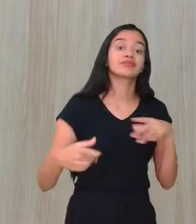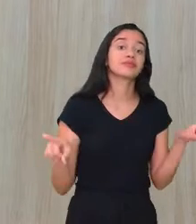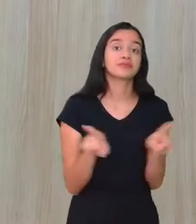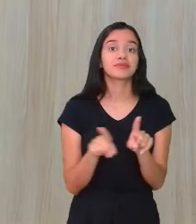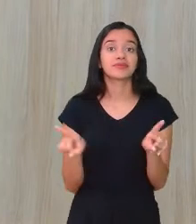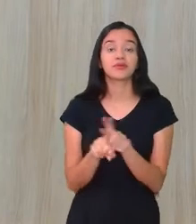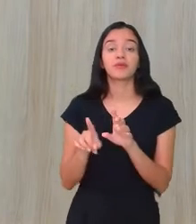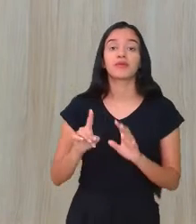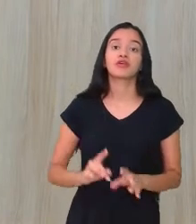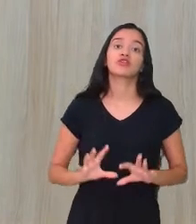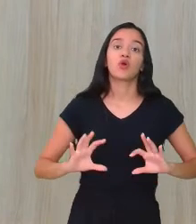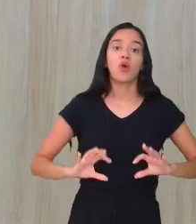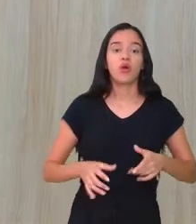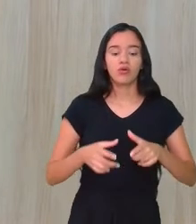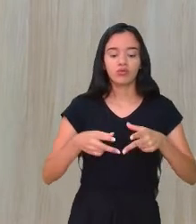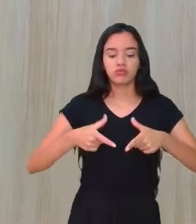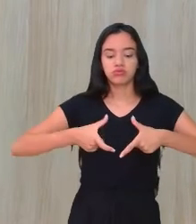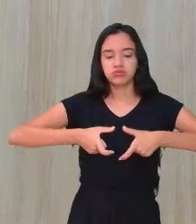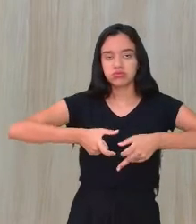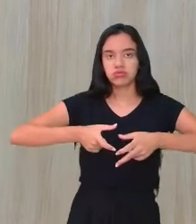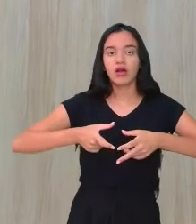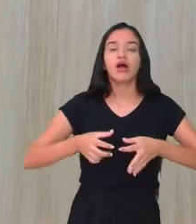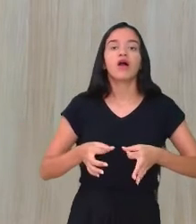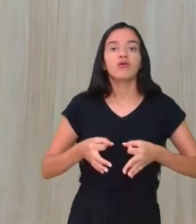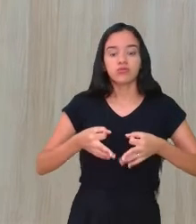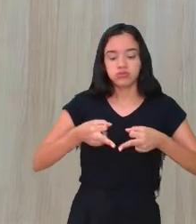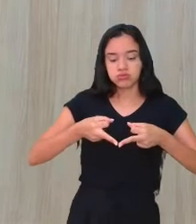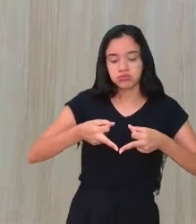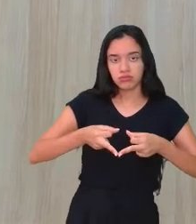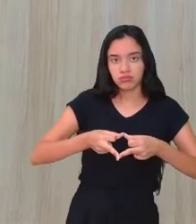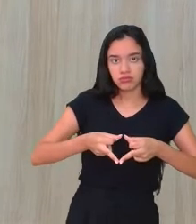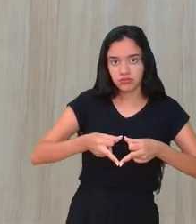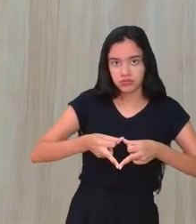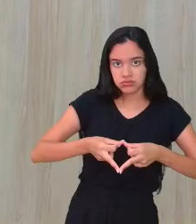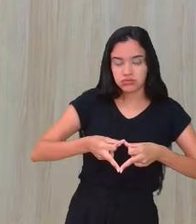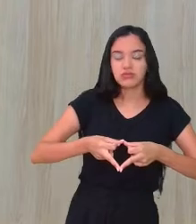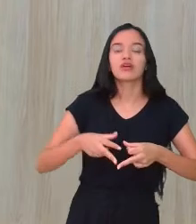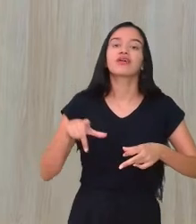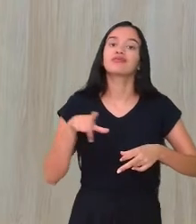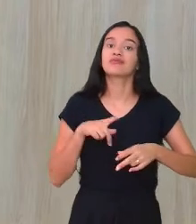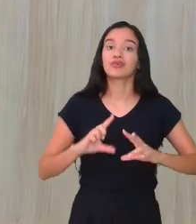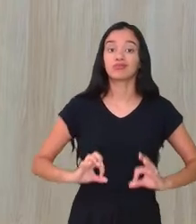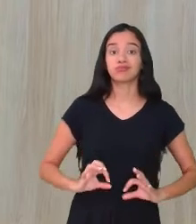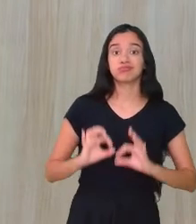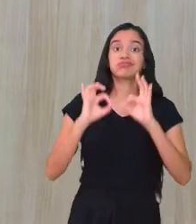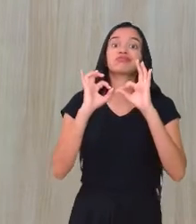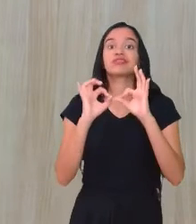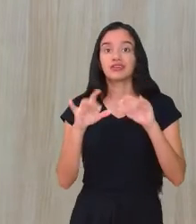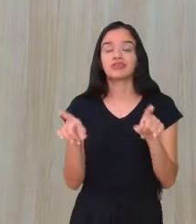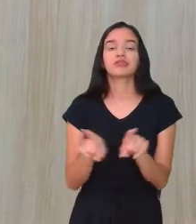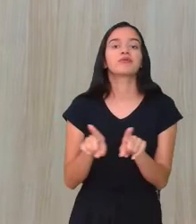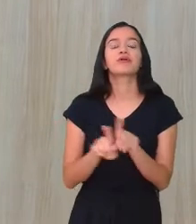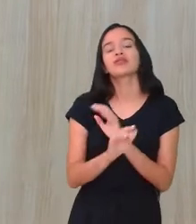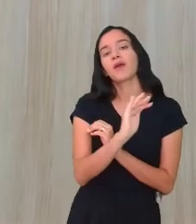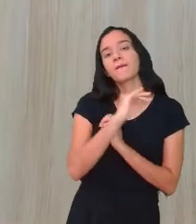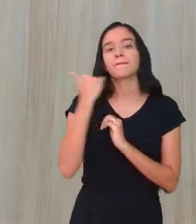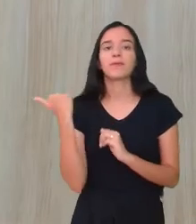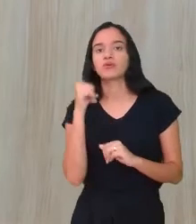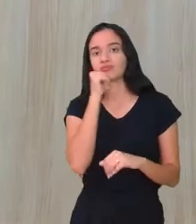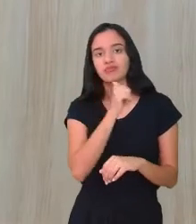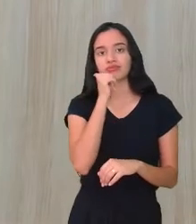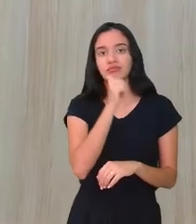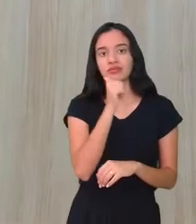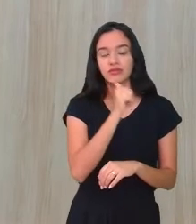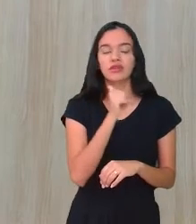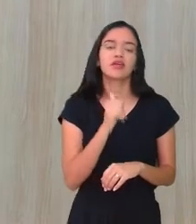o câncer de colo do útero que mais mata as mulheres, não Que tem uma incidência grande de mortes por mulheres.